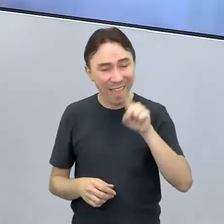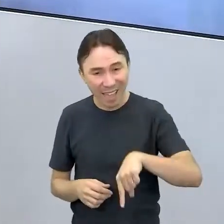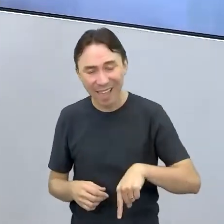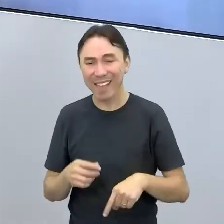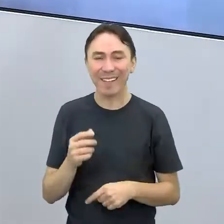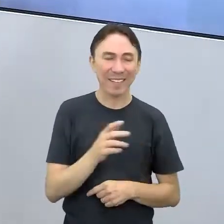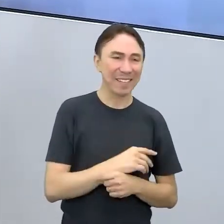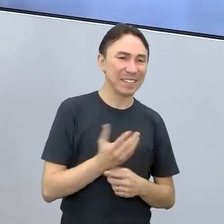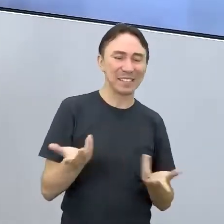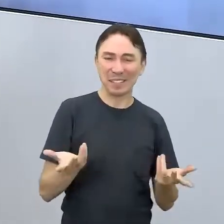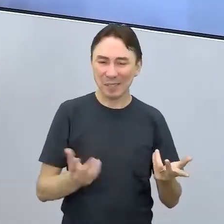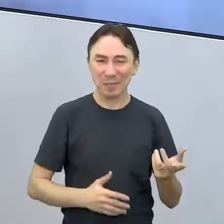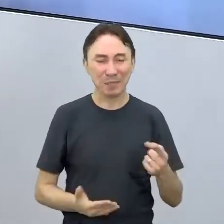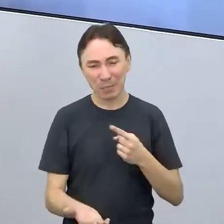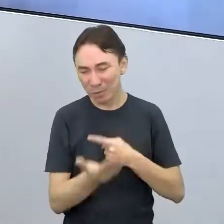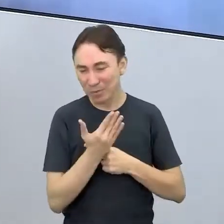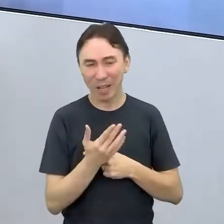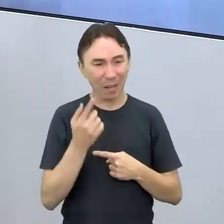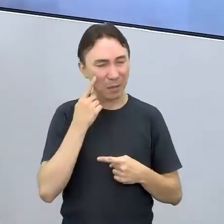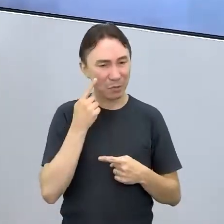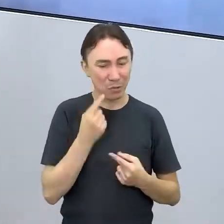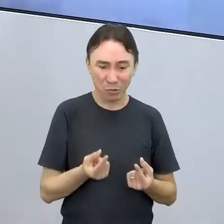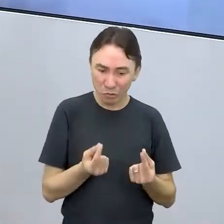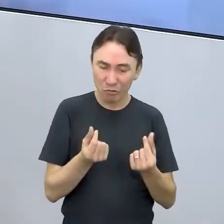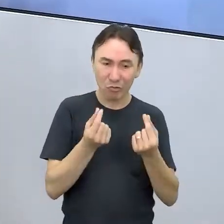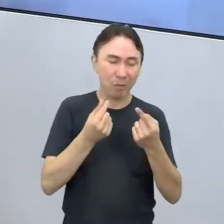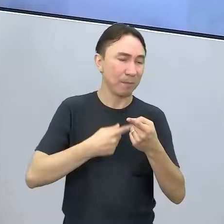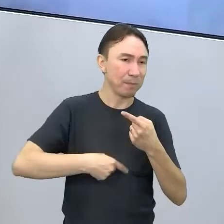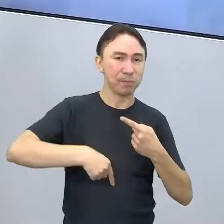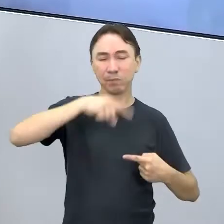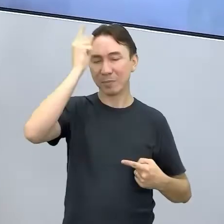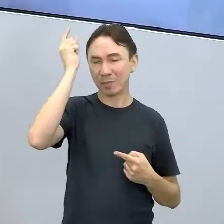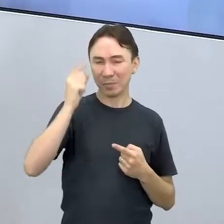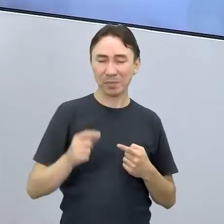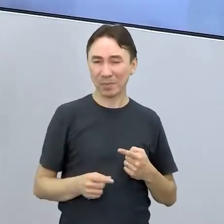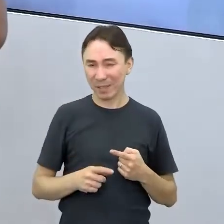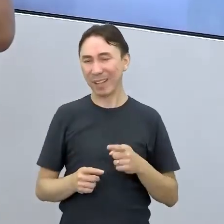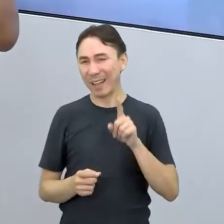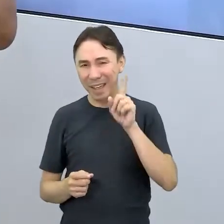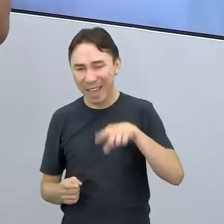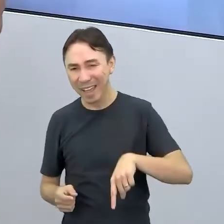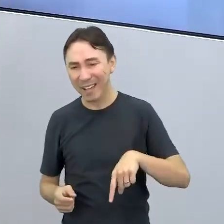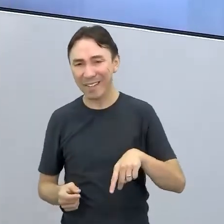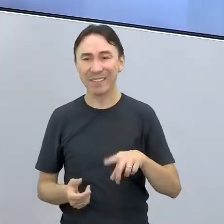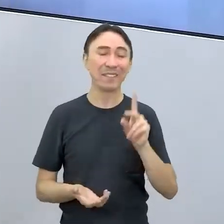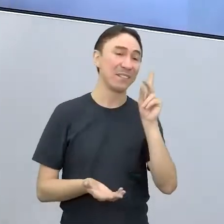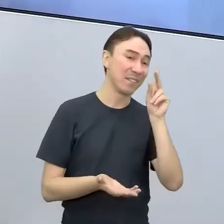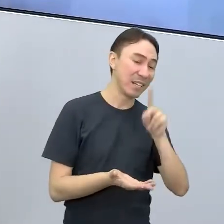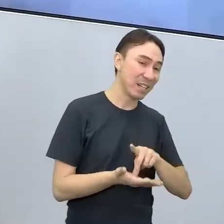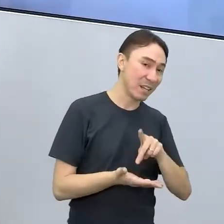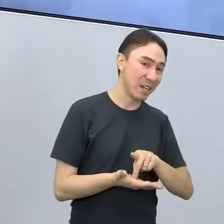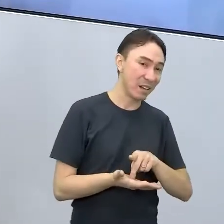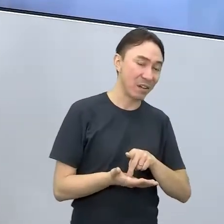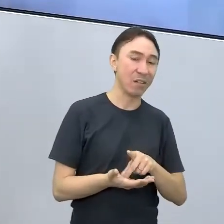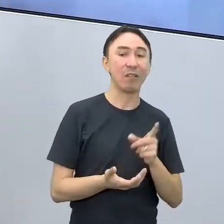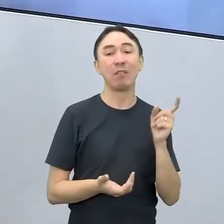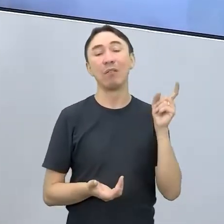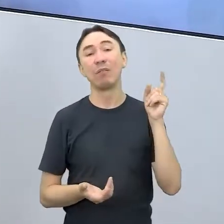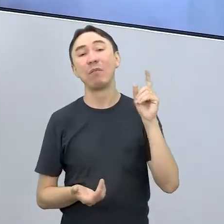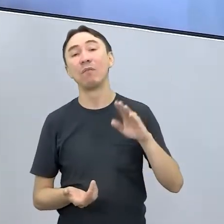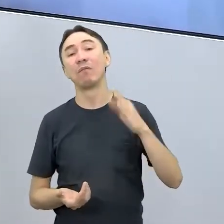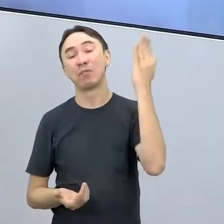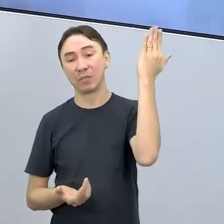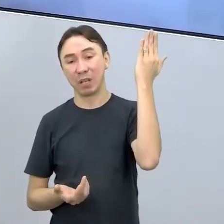gerar lucro financeiro para você. E aí, essa questão, ela é verdadeira ou ela é